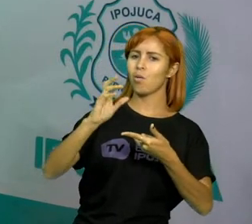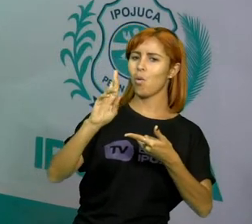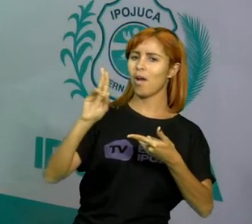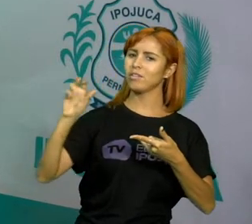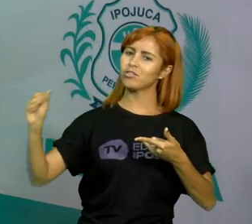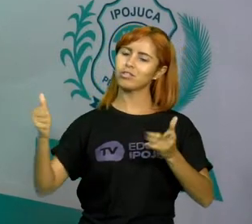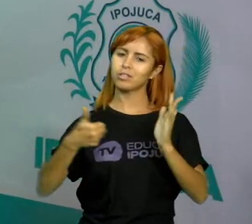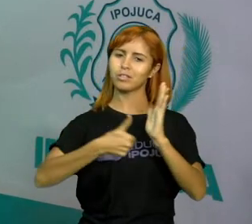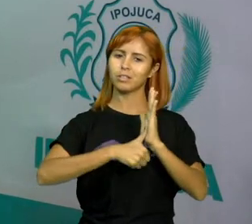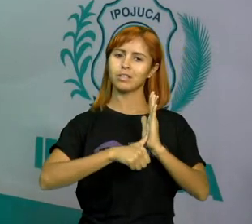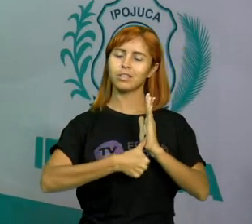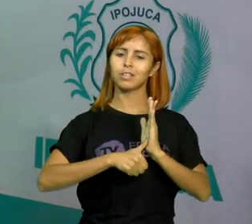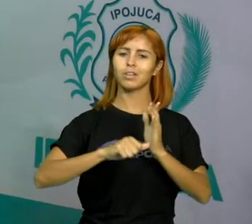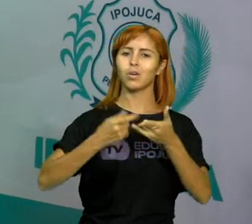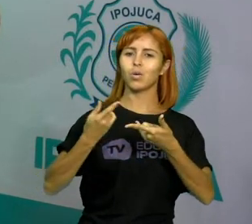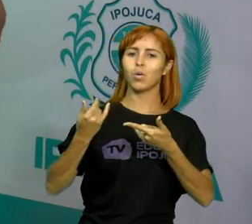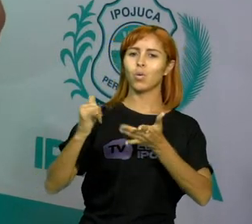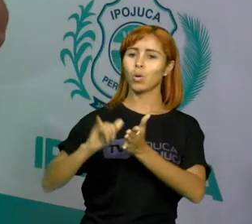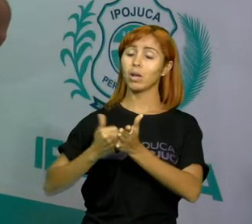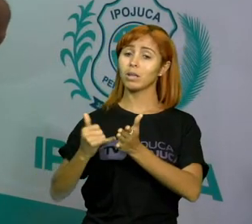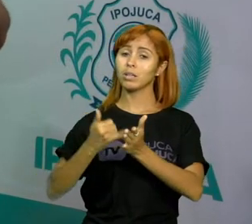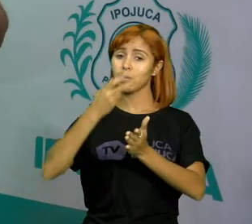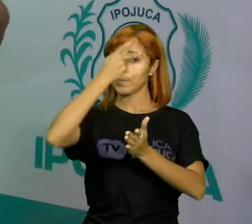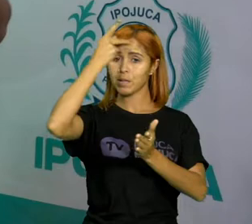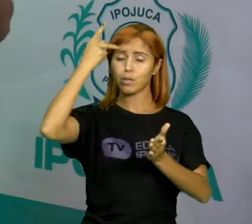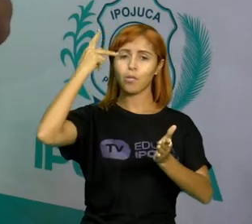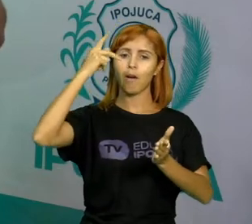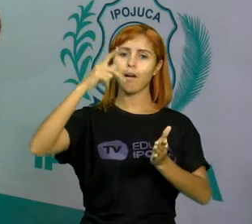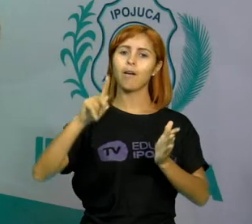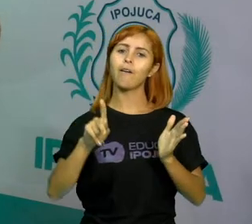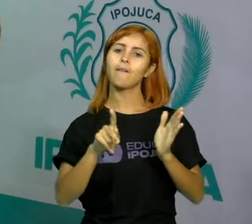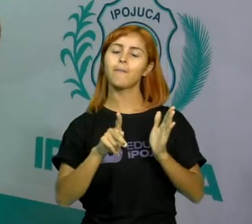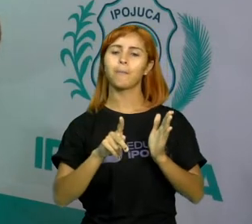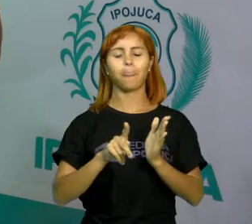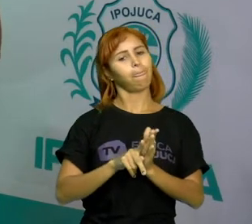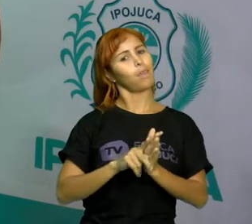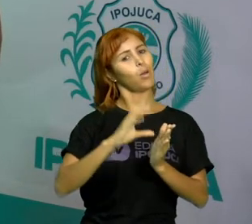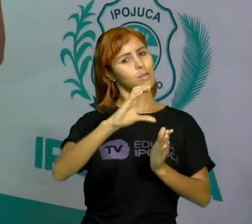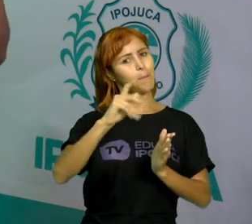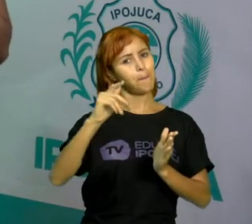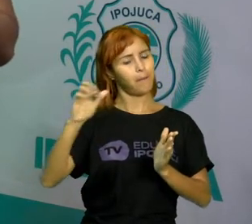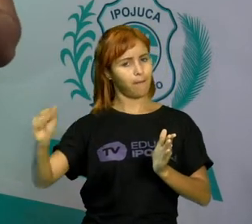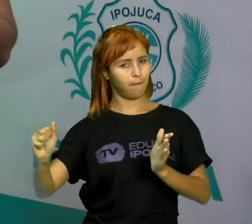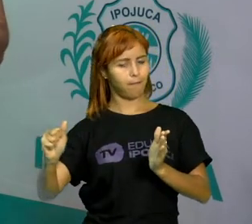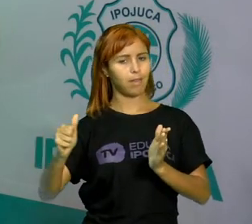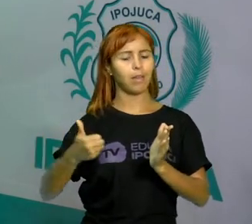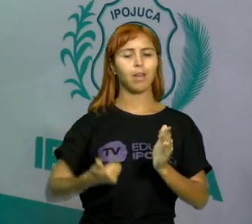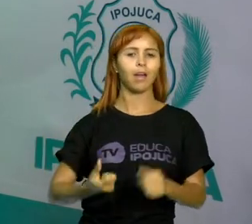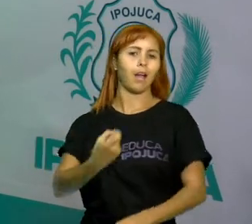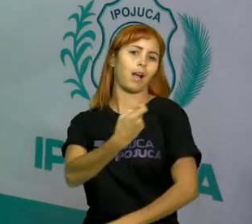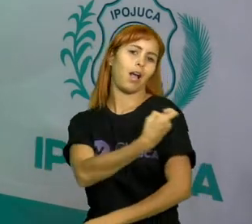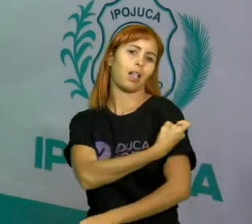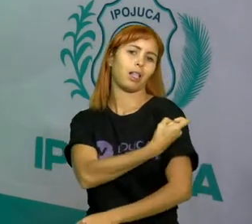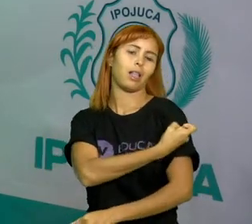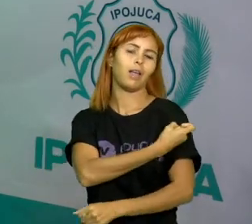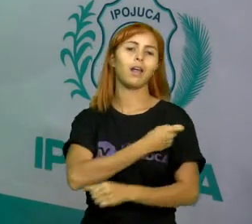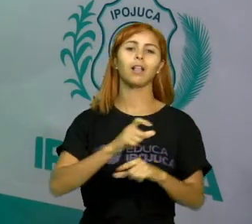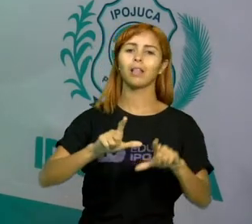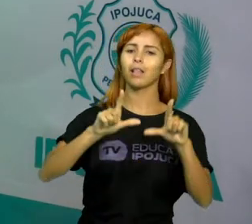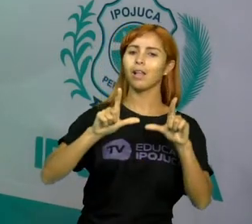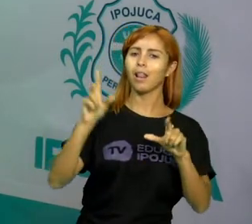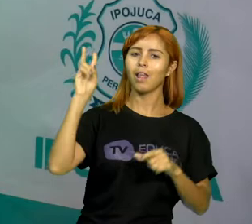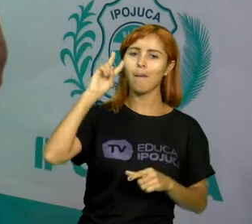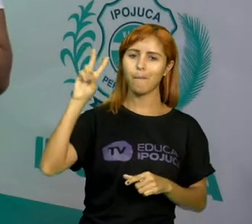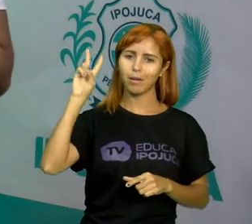URG, o cadastro de pessoa física, que é o CPF, a carteira de vacinação. E